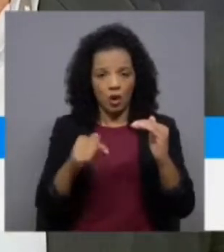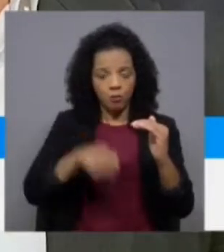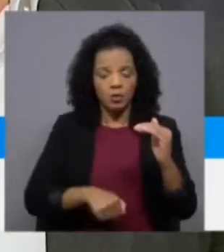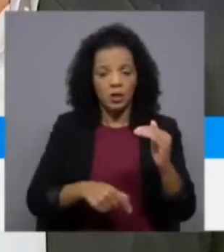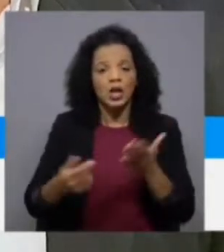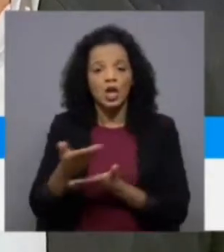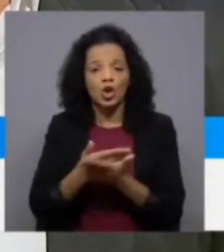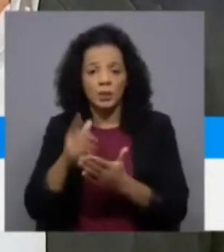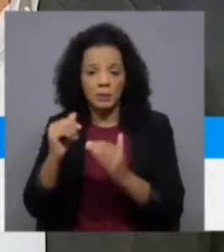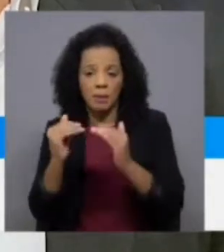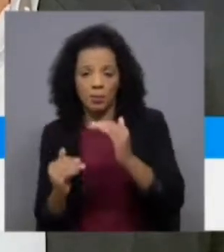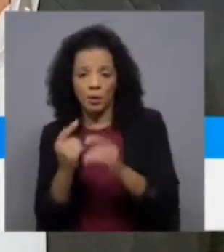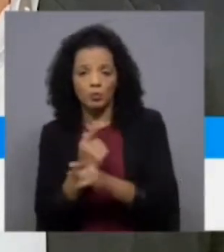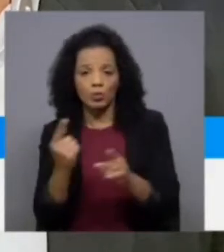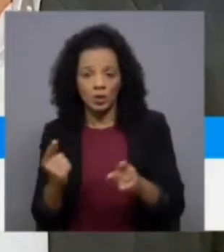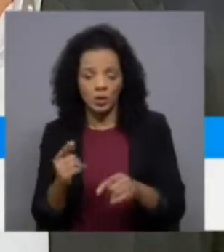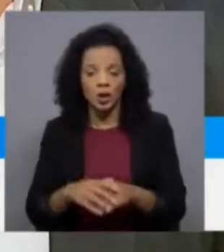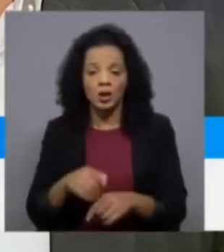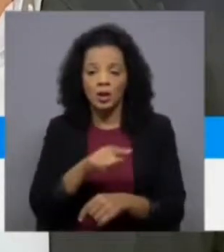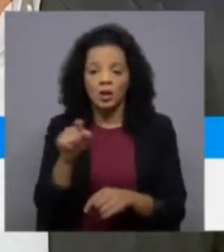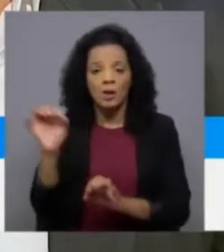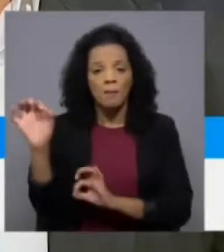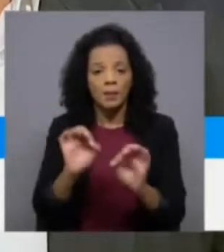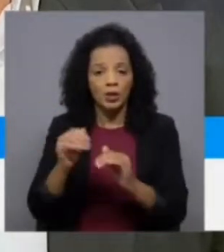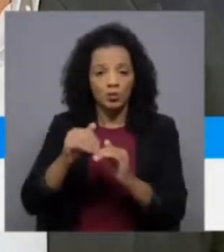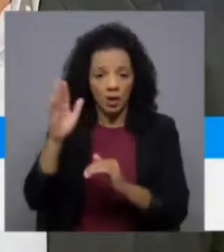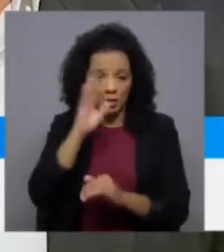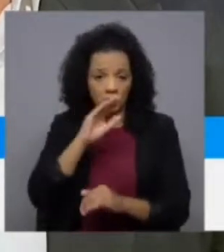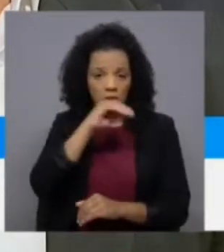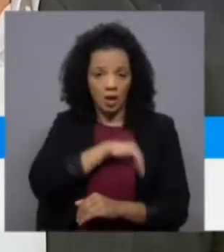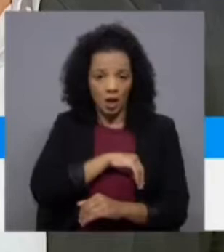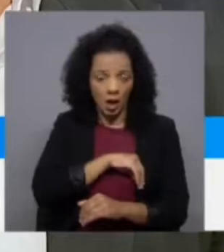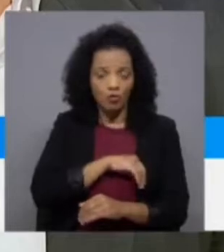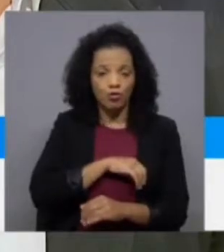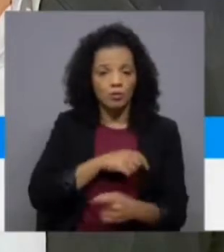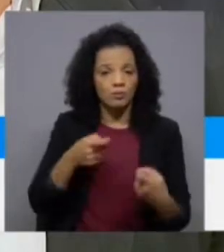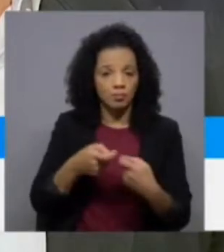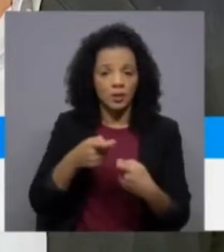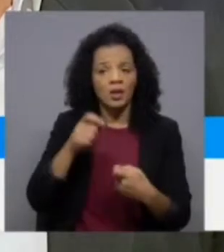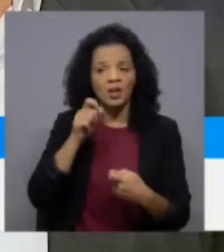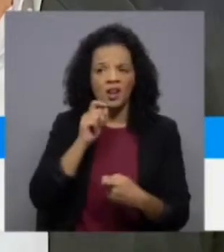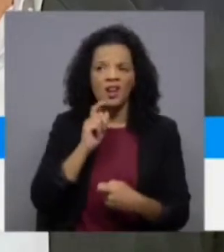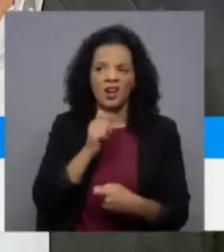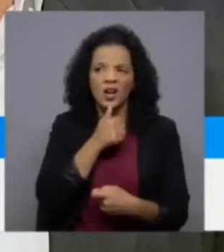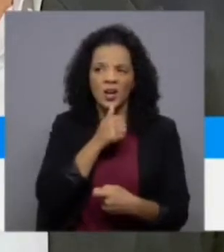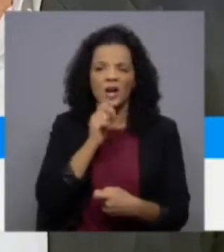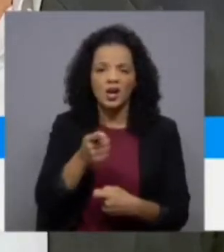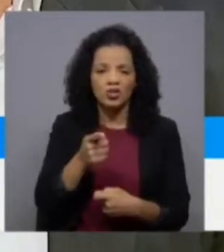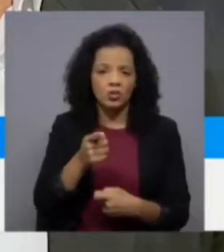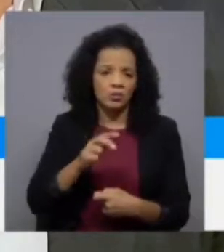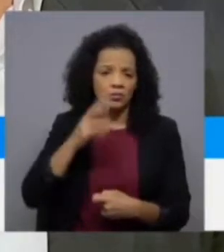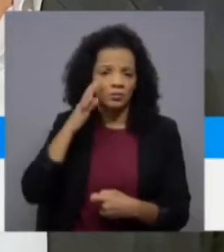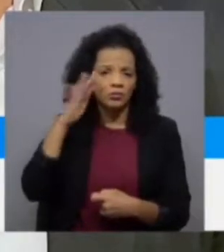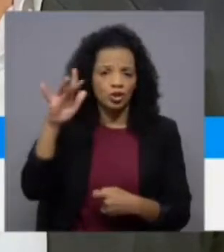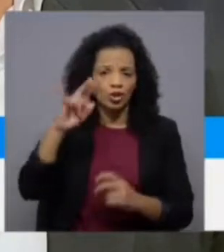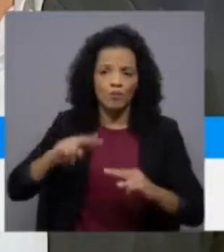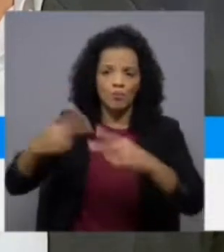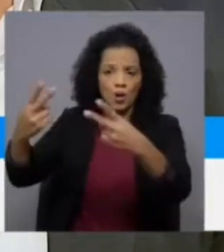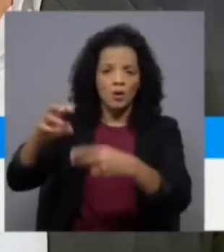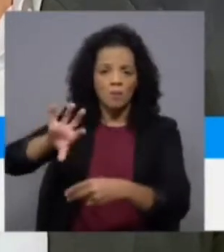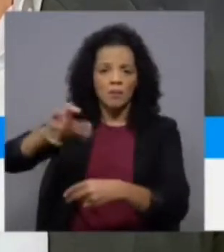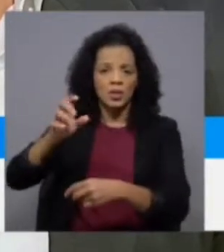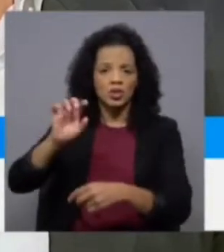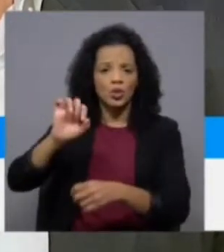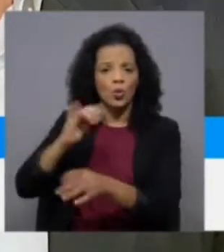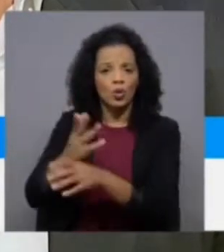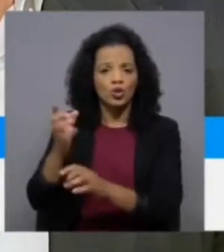por baixo também, porque aqueles mais bem preparados, ao não terem salários condignos, vão emigrar para outros países, designadamente para a Europa, onde o seu